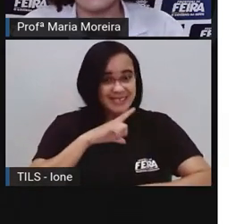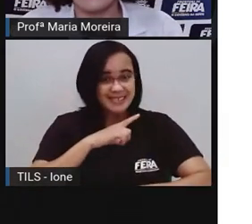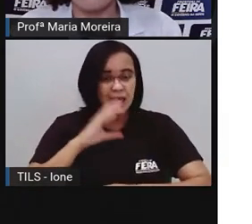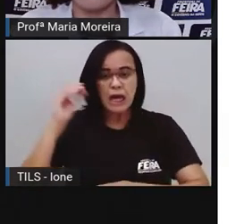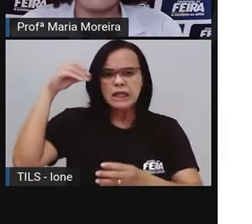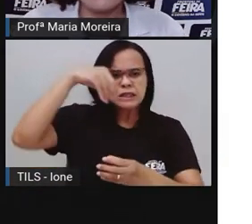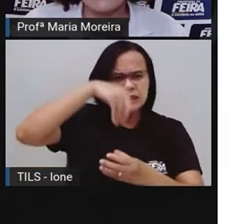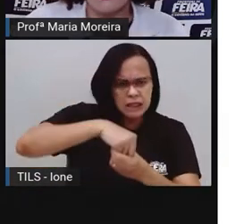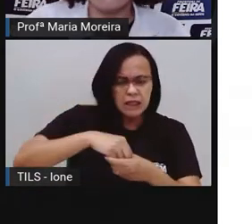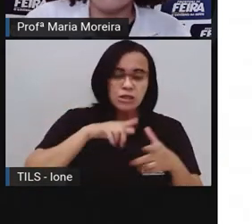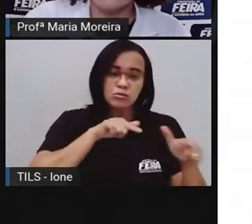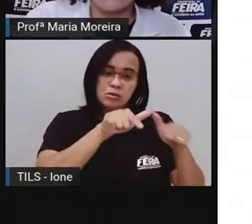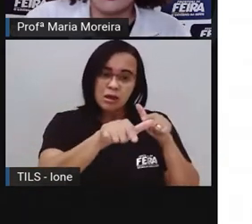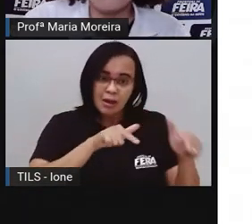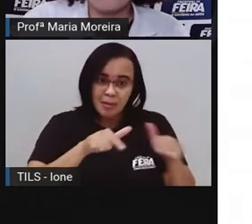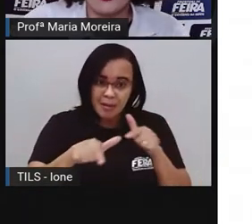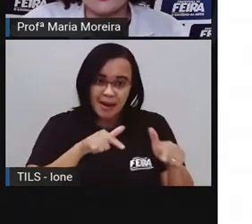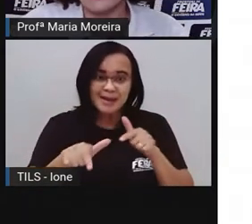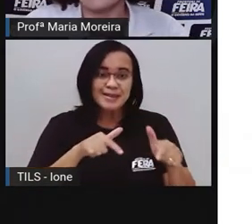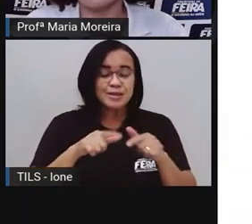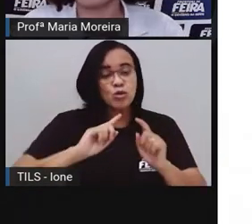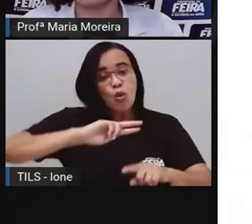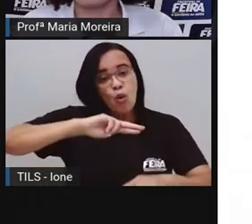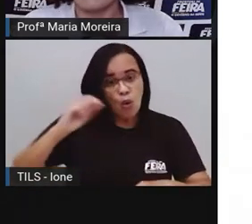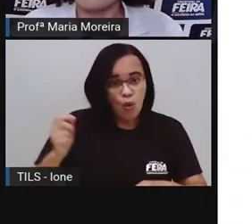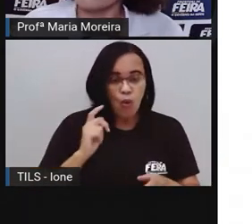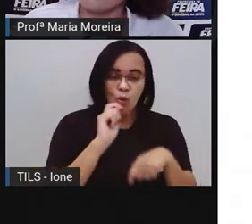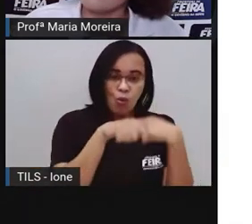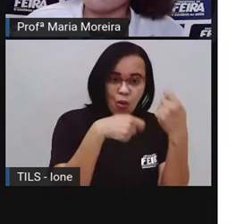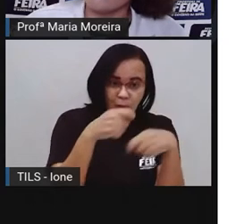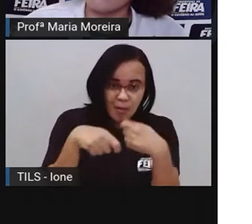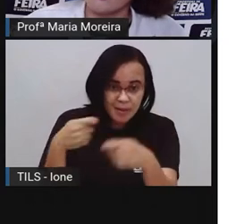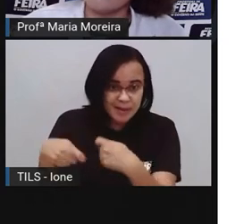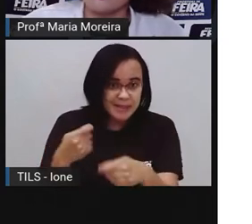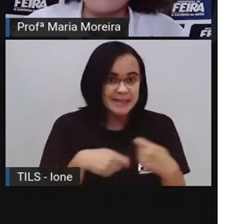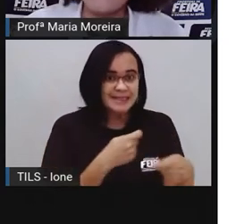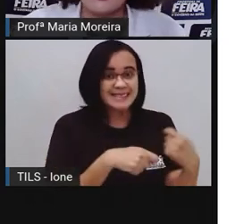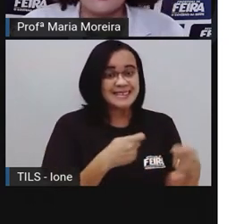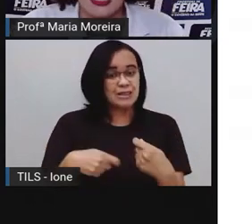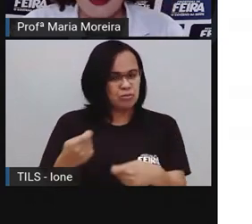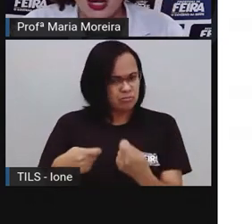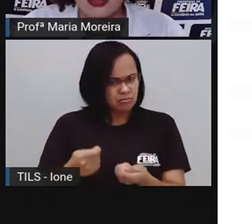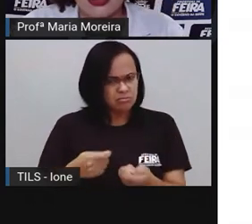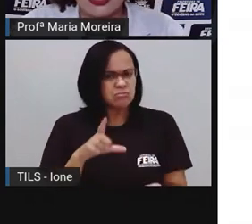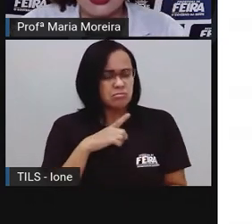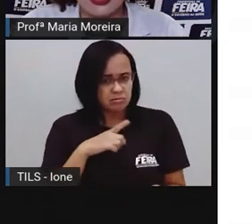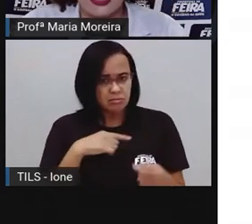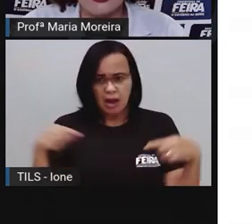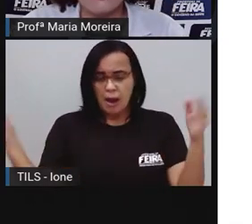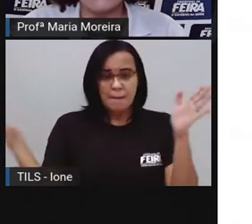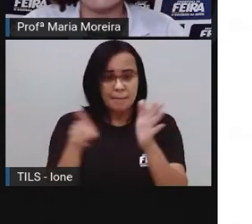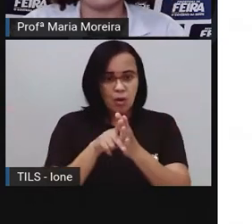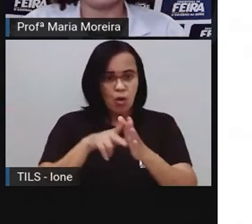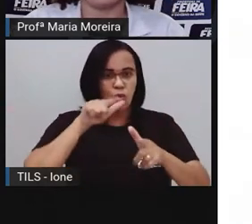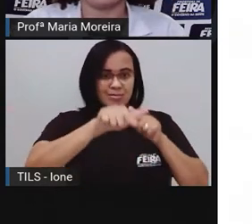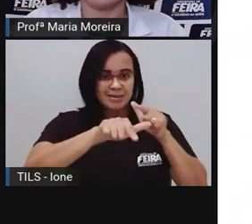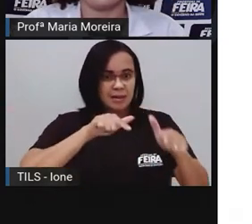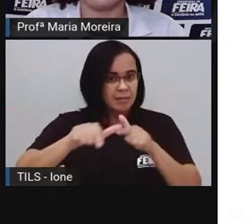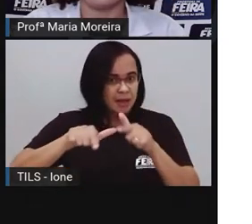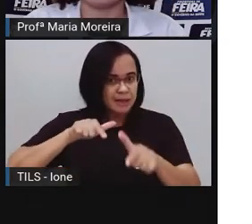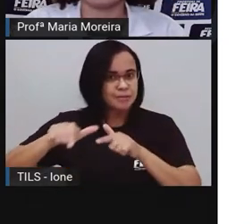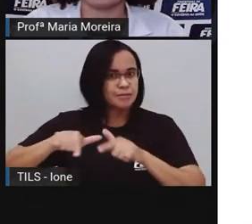empresarial e comercial, né? Empresa e comércio. Então, vai ser um local de trabalho, certo? E